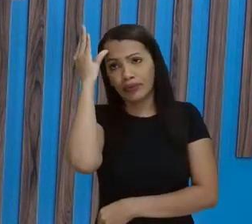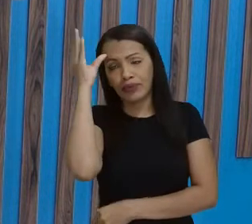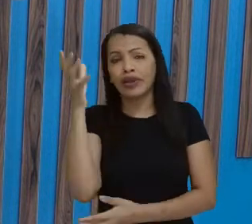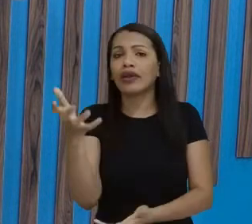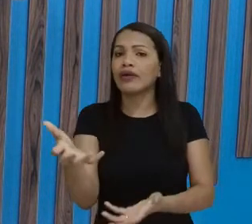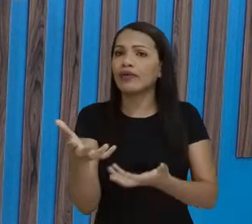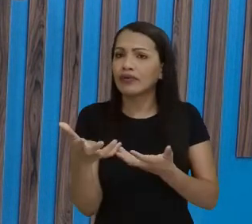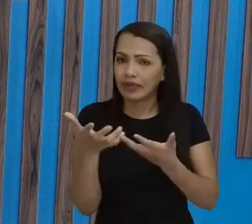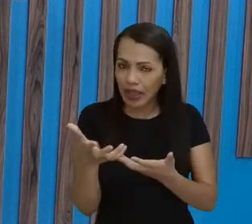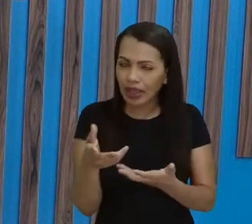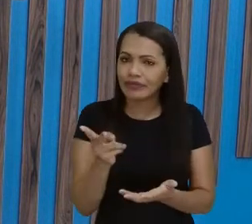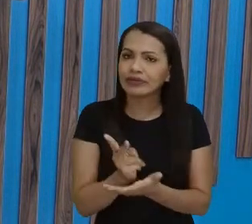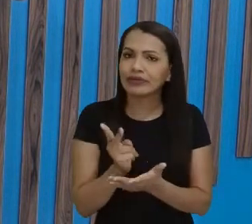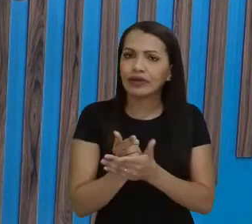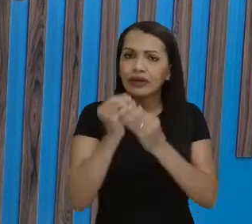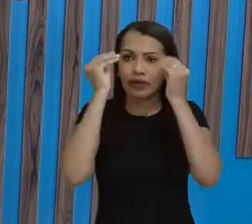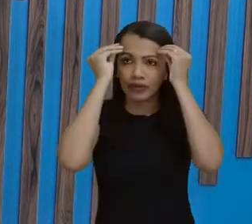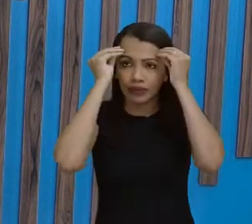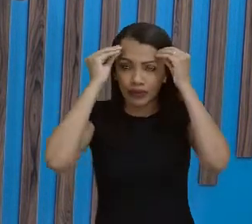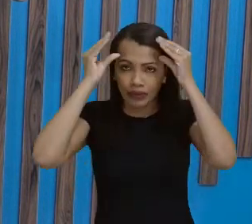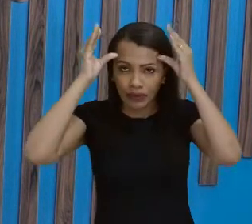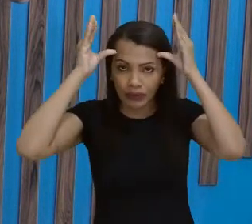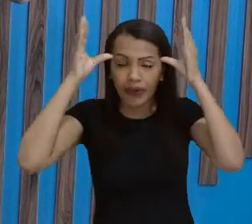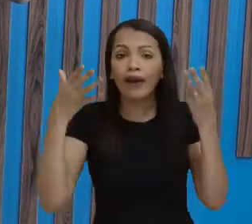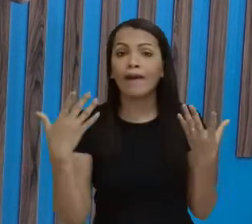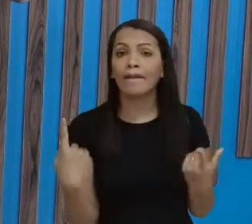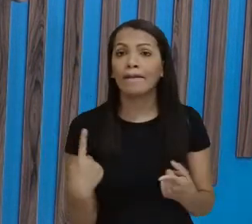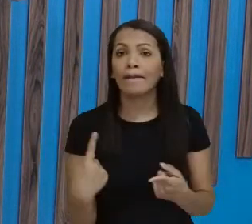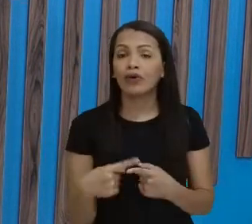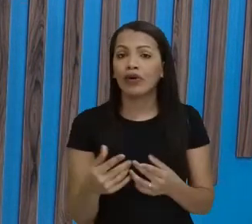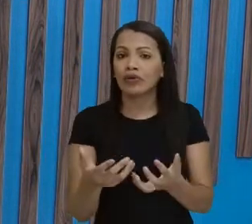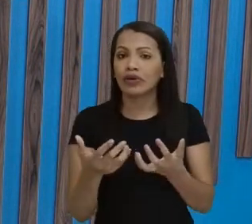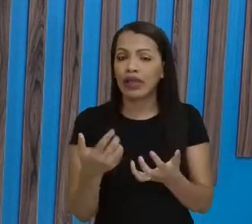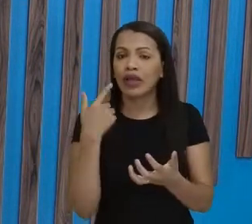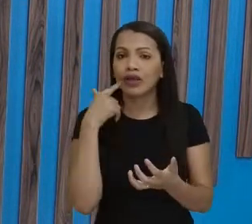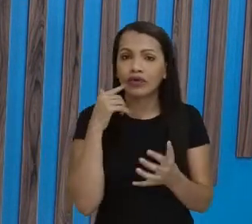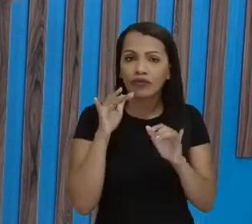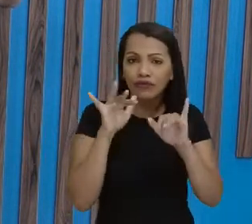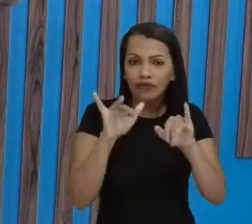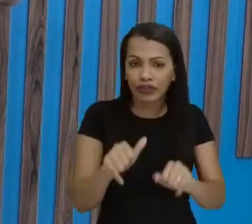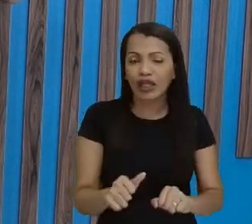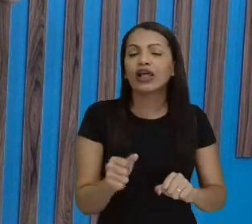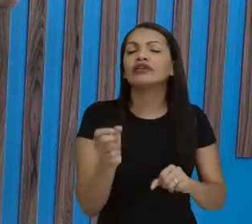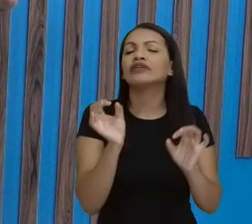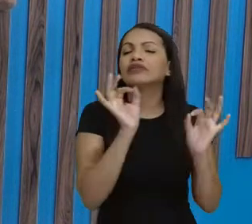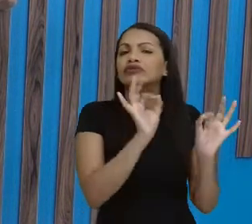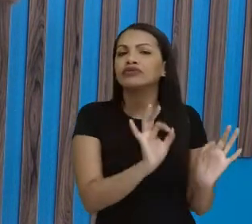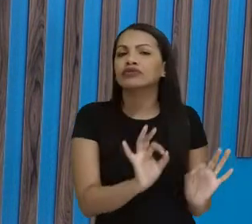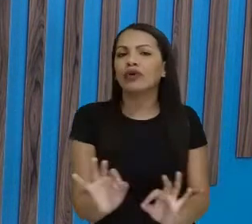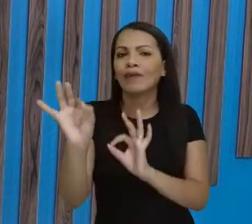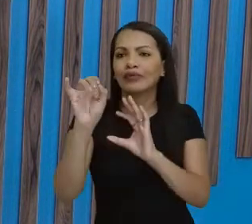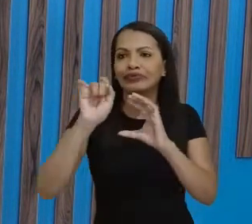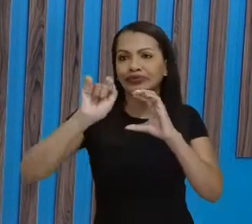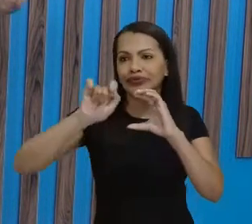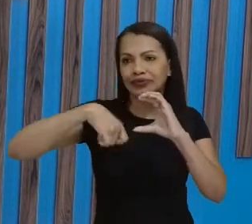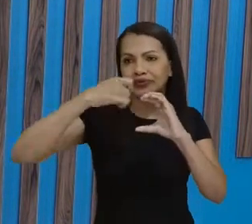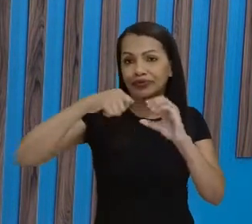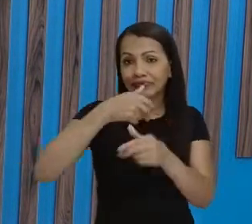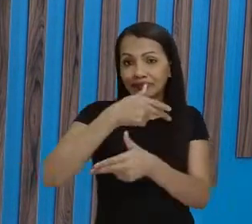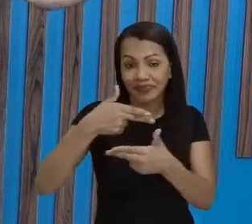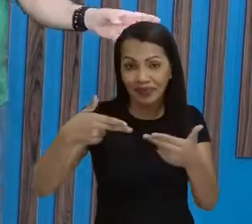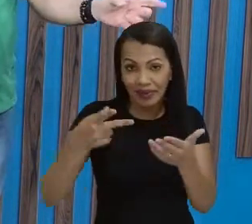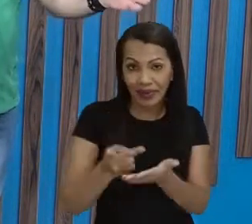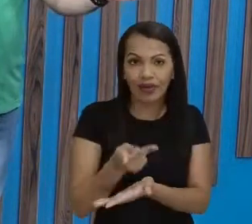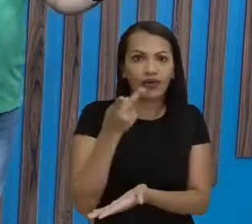aqui, certo, eu quero avançar, porque eu quero que a gente finalize observando um vídeo aqui de um fato que aconteceu